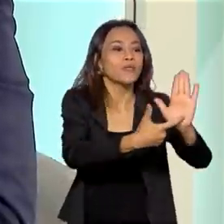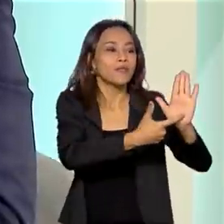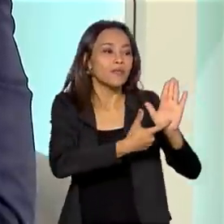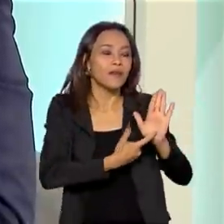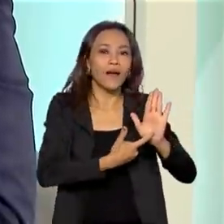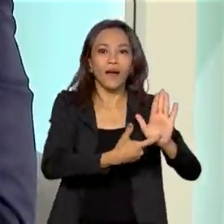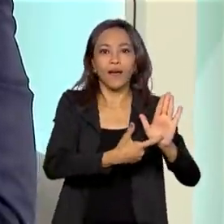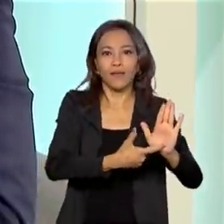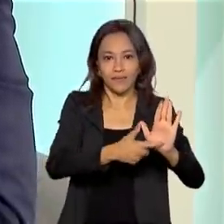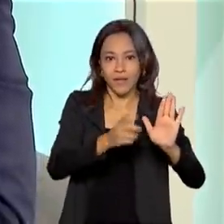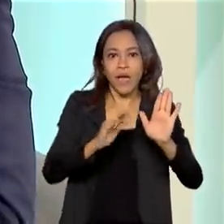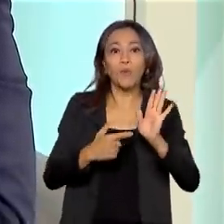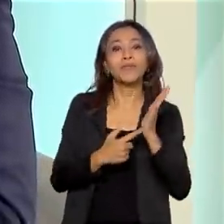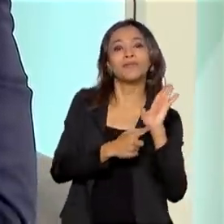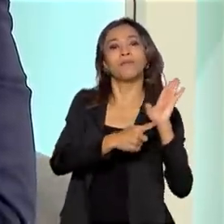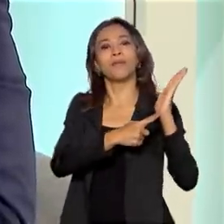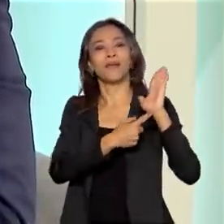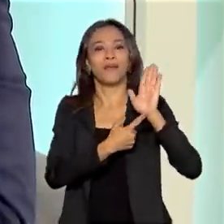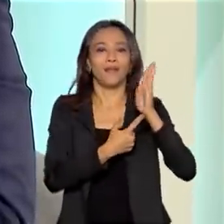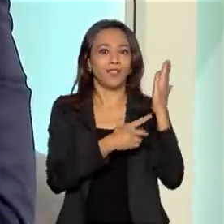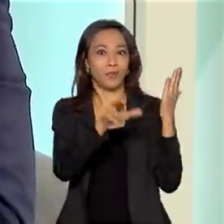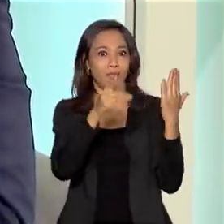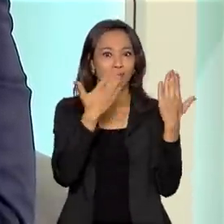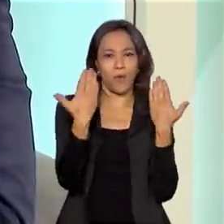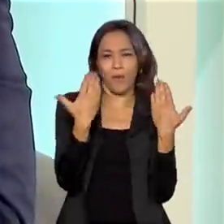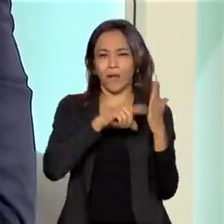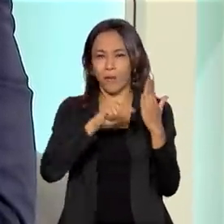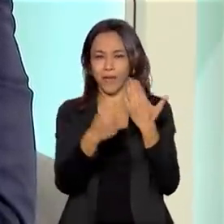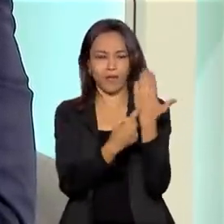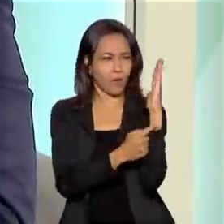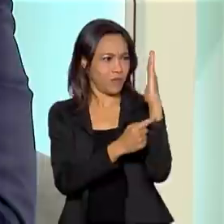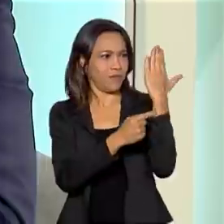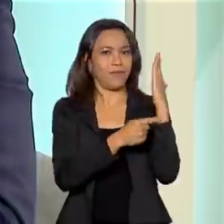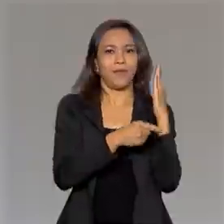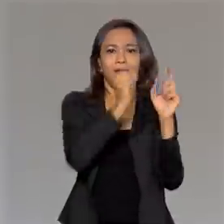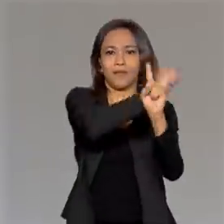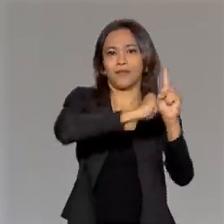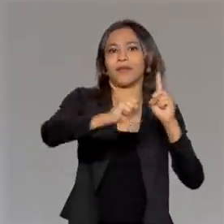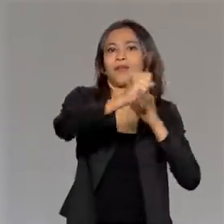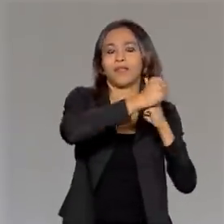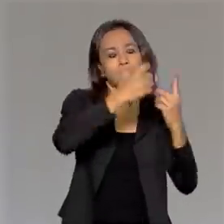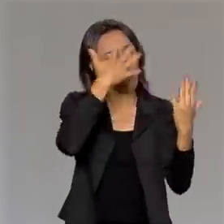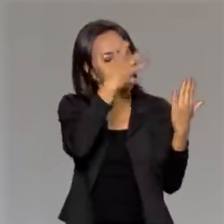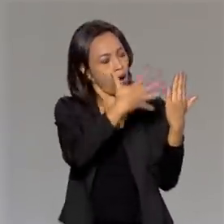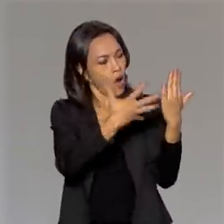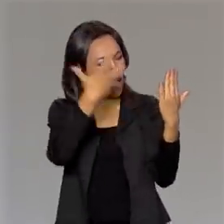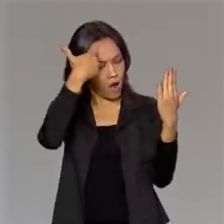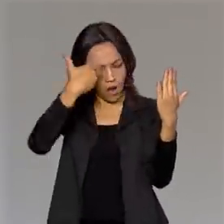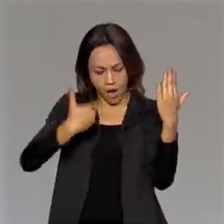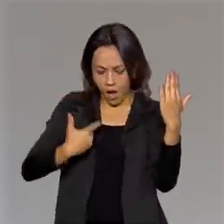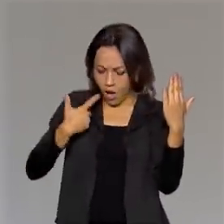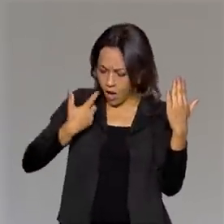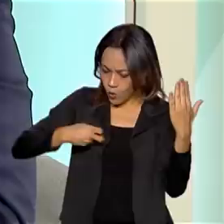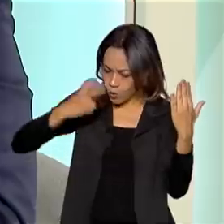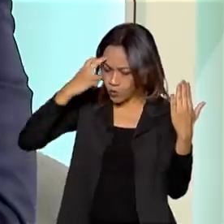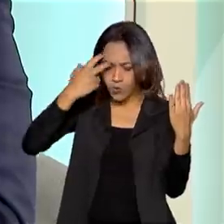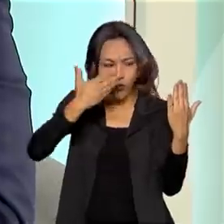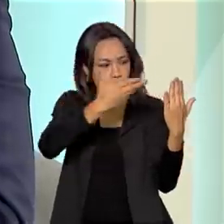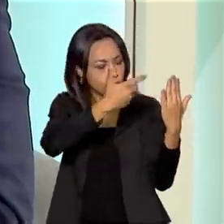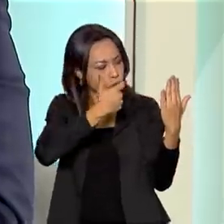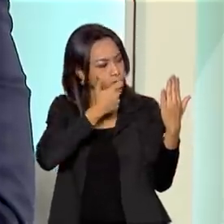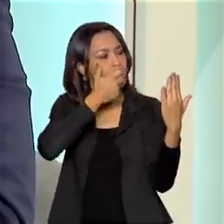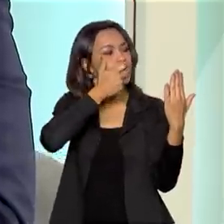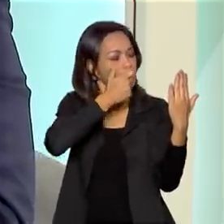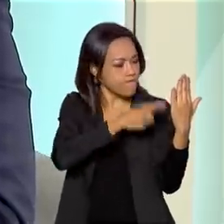sociedade se reconheça nesse bem e se compreenda e aumente um pouco mais o seu